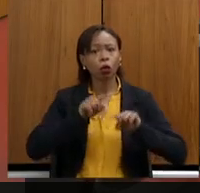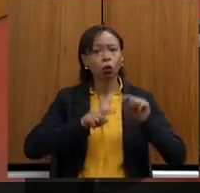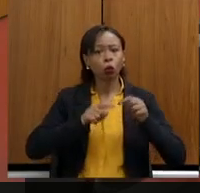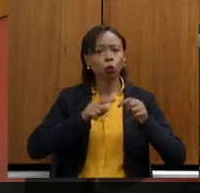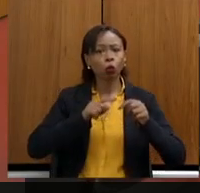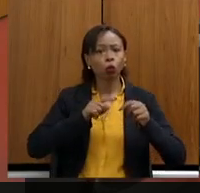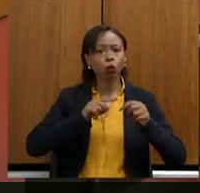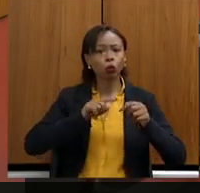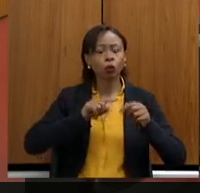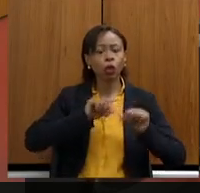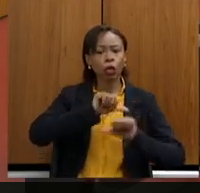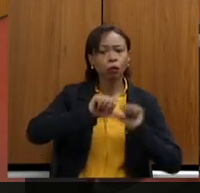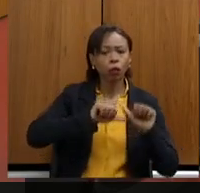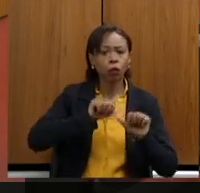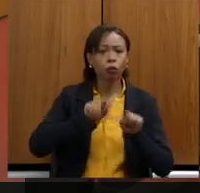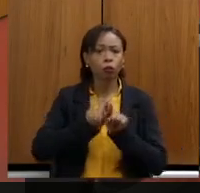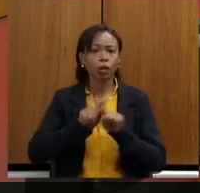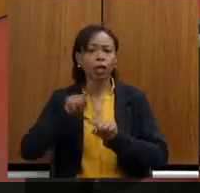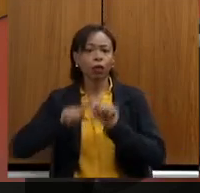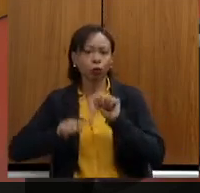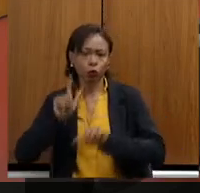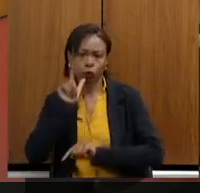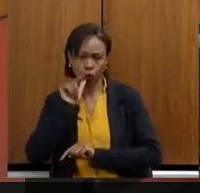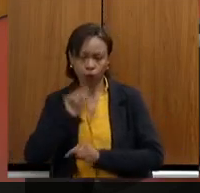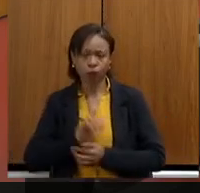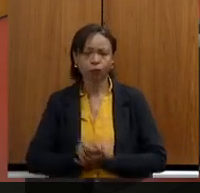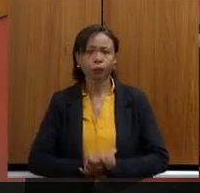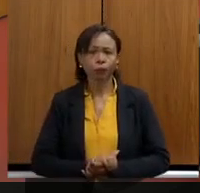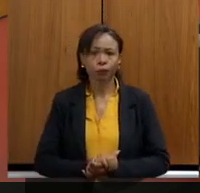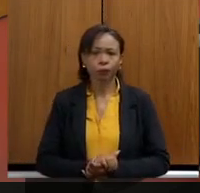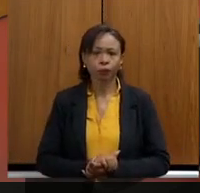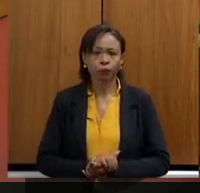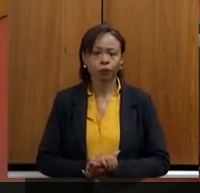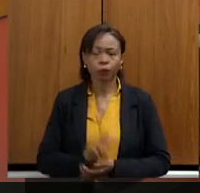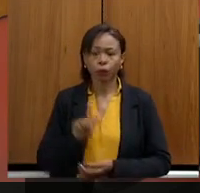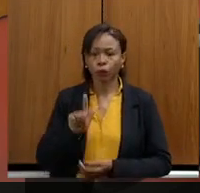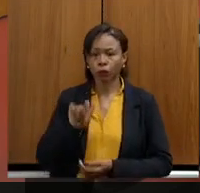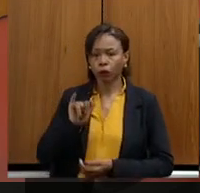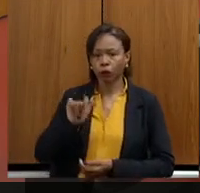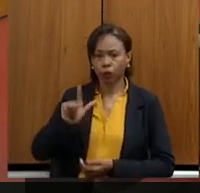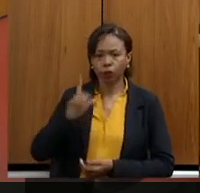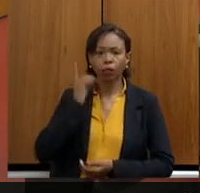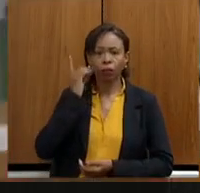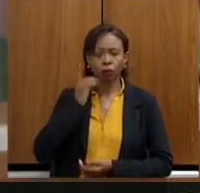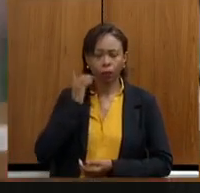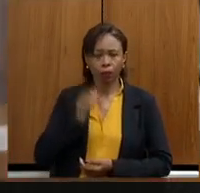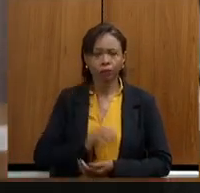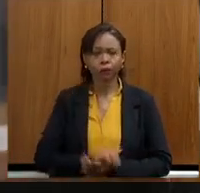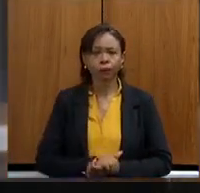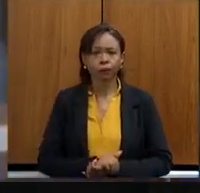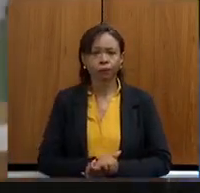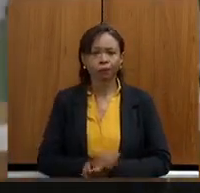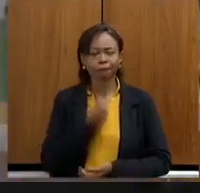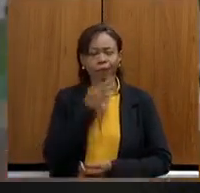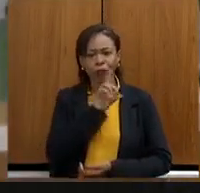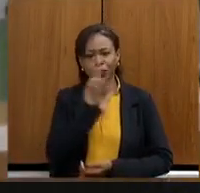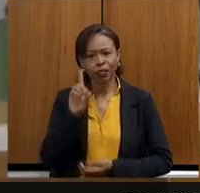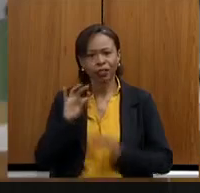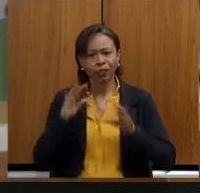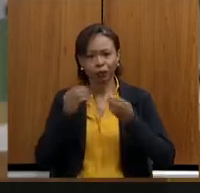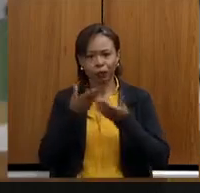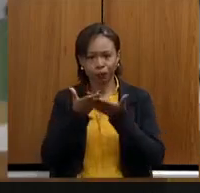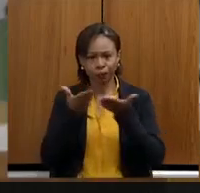isso. Com a palavra, nosso querido deputado Gil Pereira. Bom dia a todos e a todas. Saudar